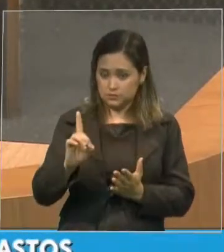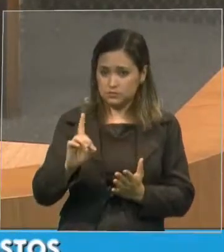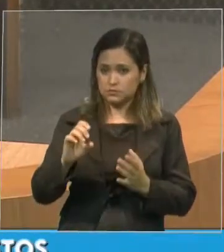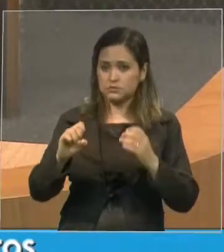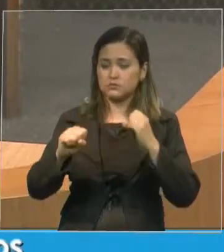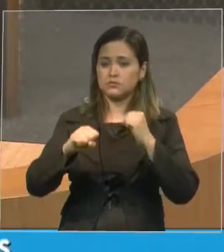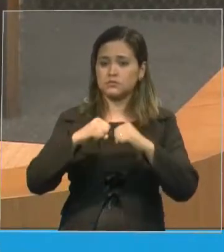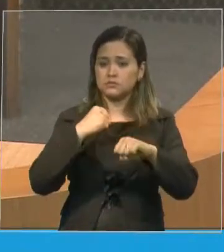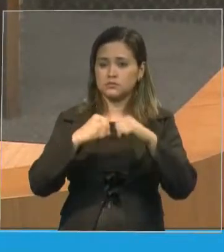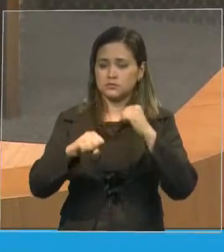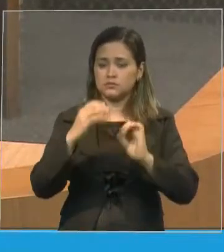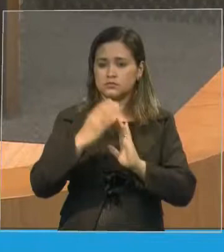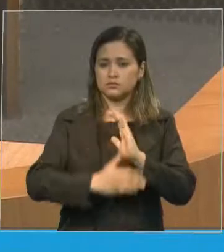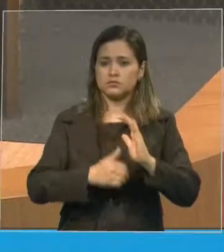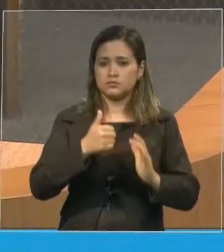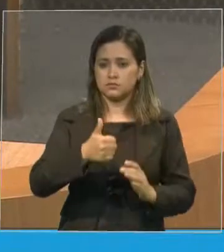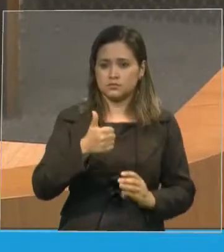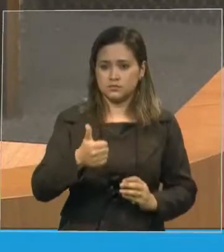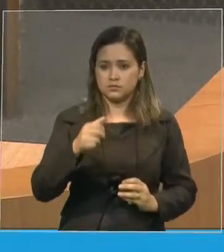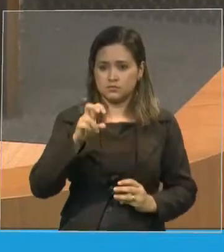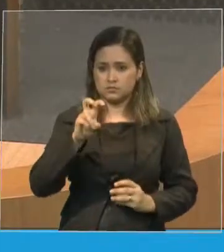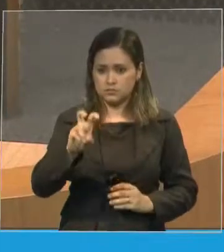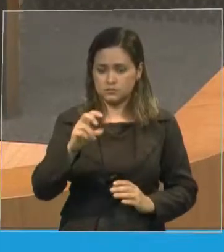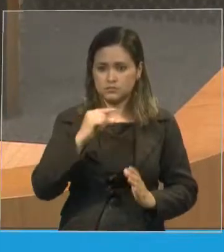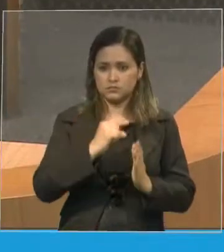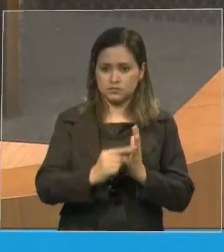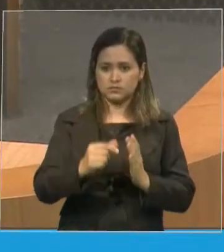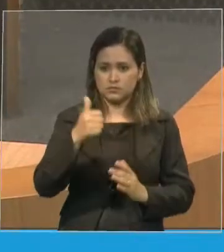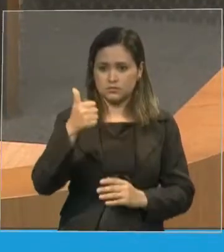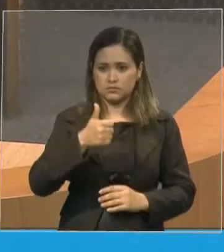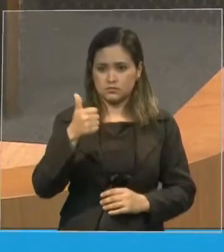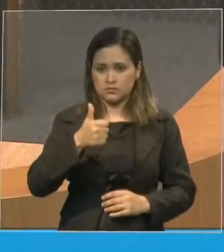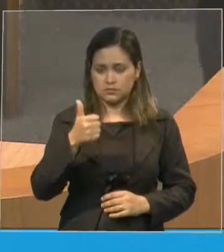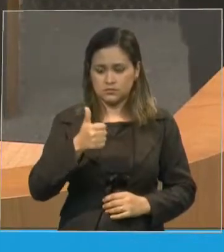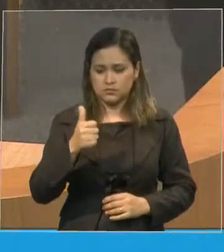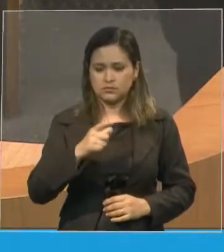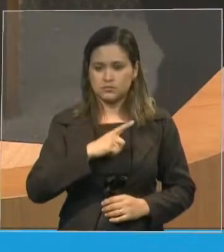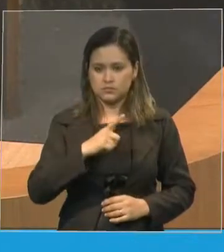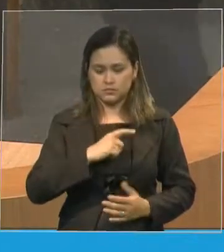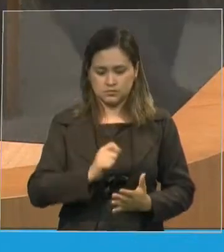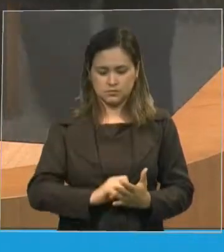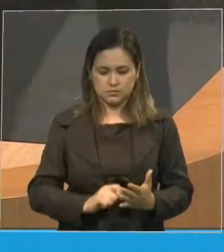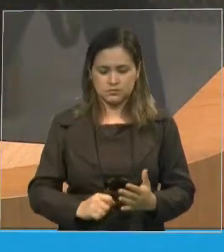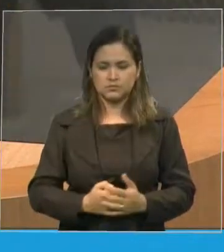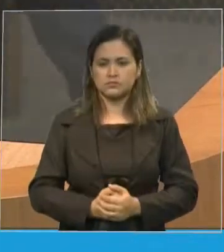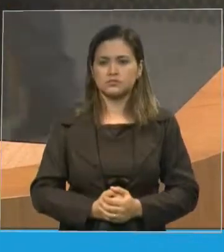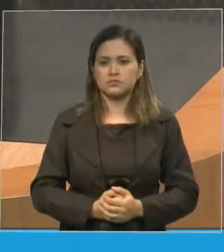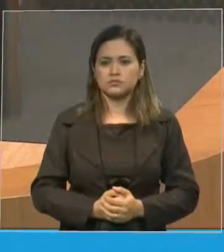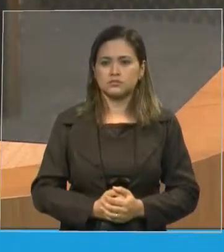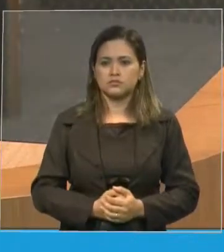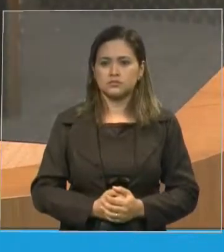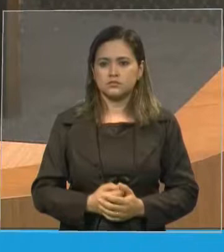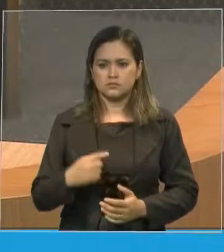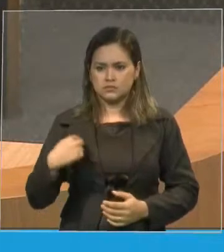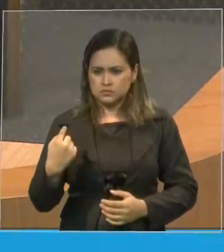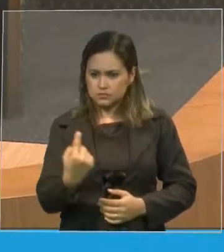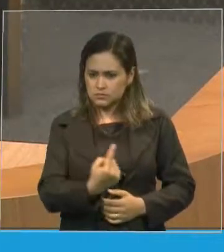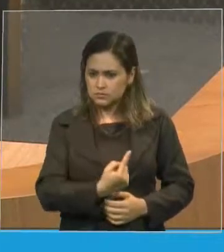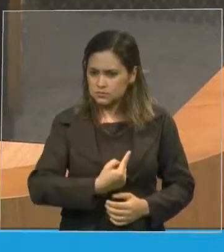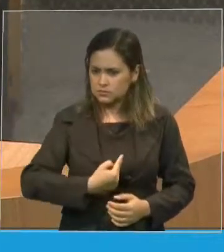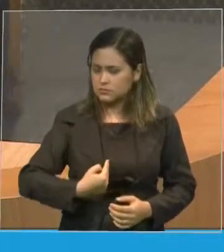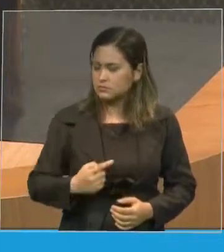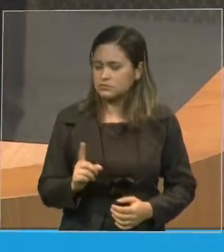115, verso 1, está escrito assim. Não a nós, Senhor, não a nós,